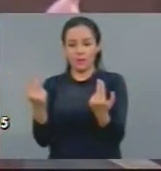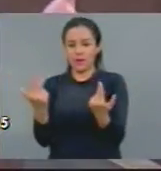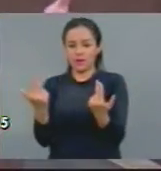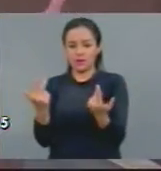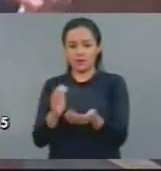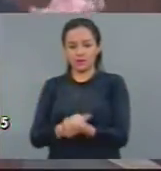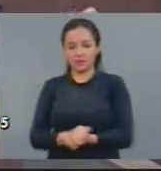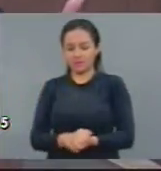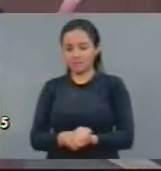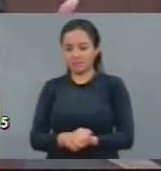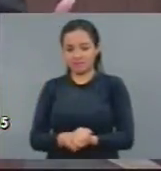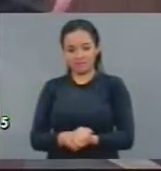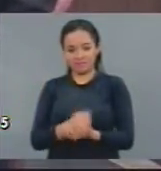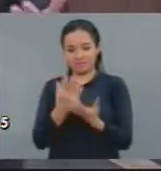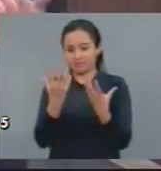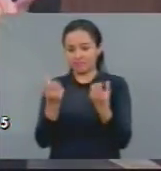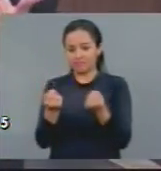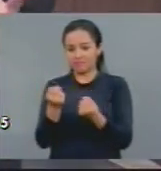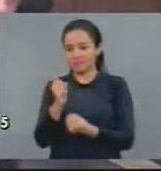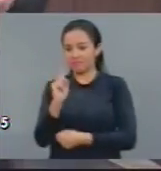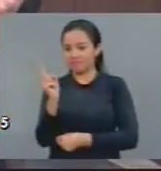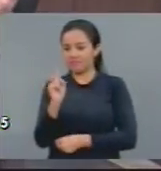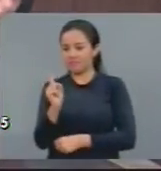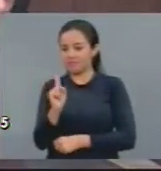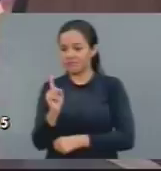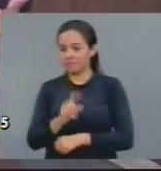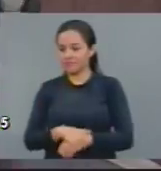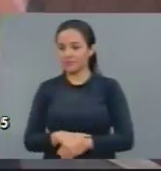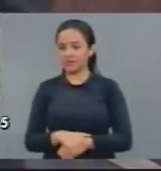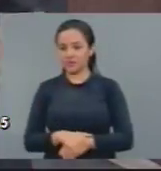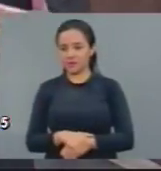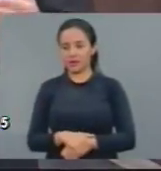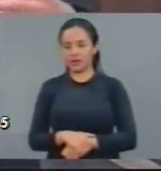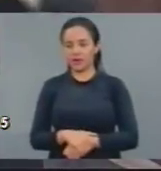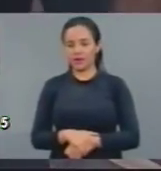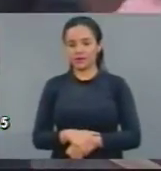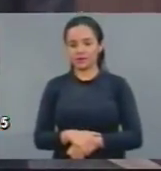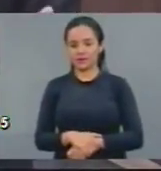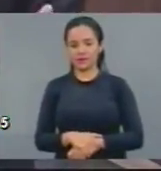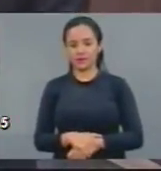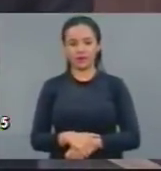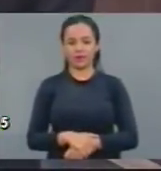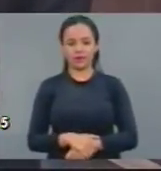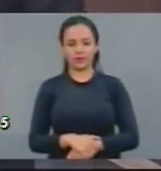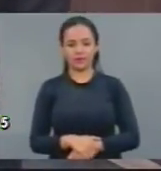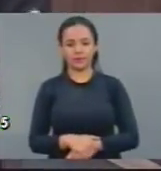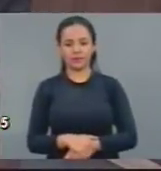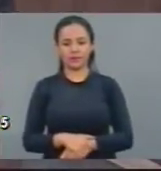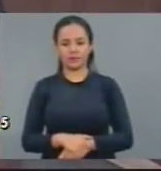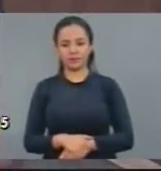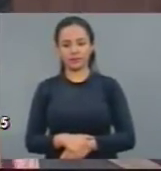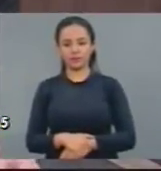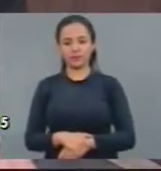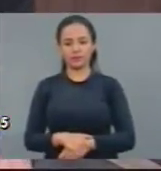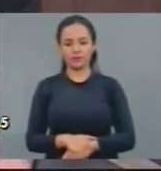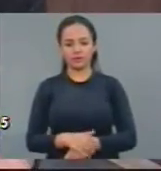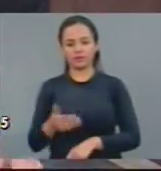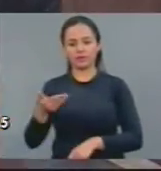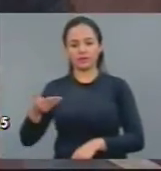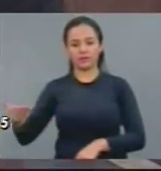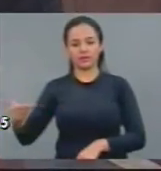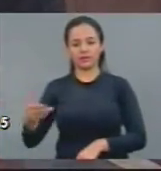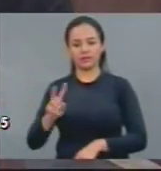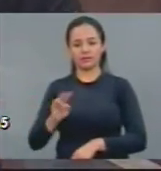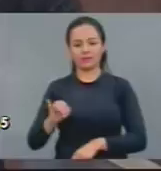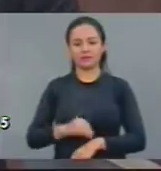de sustentar, se opor exclusivamente a um ministro e não ao governo. Vossa Excelência permite uma parte, quando possível.